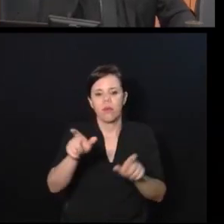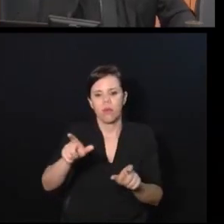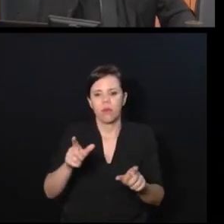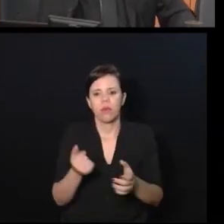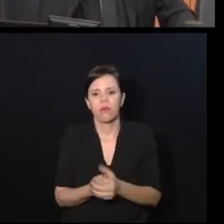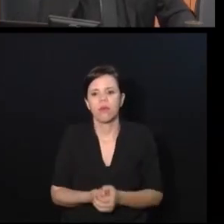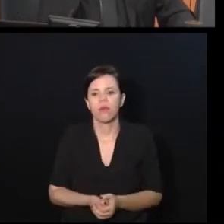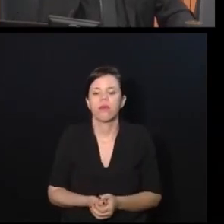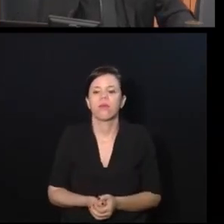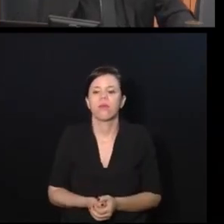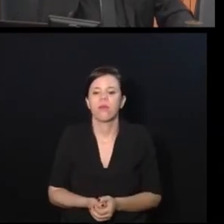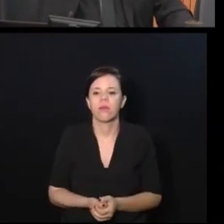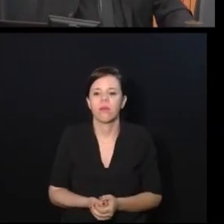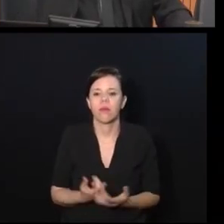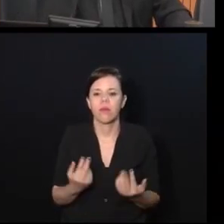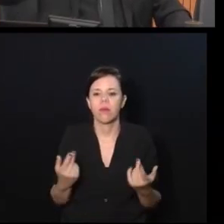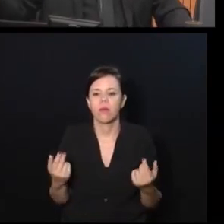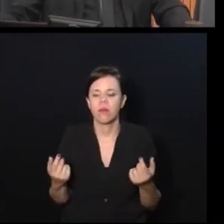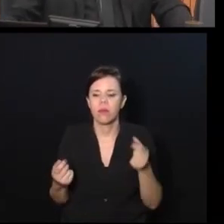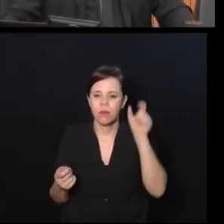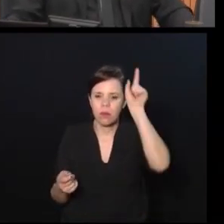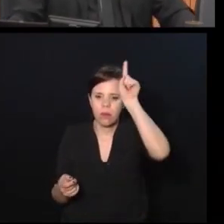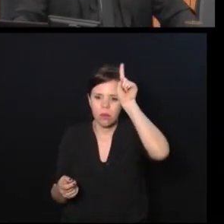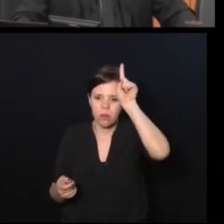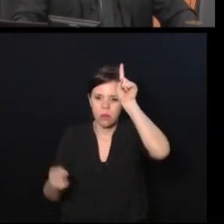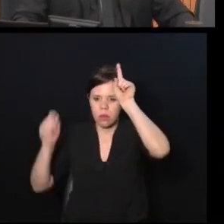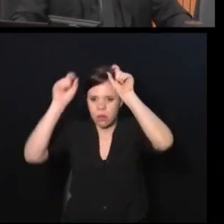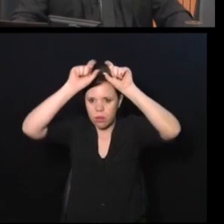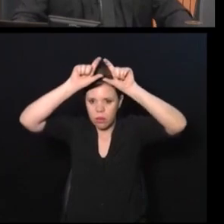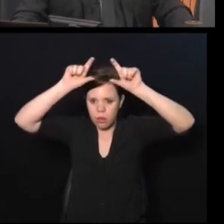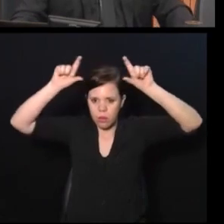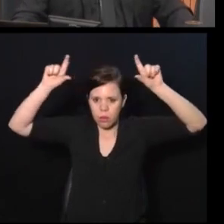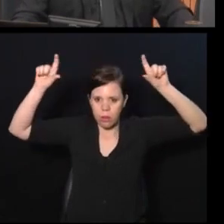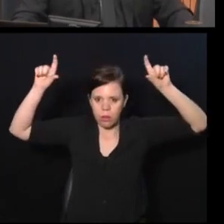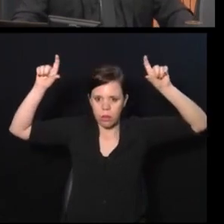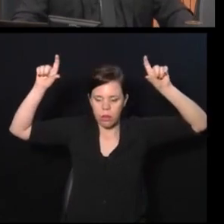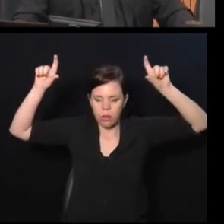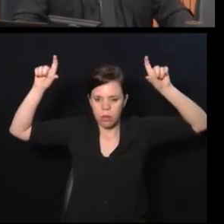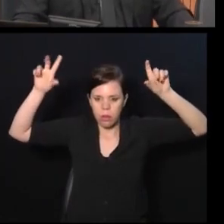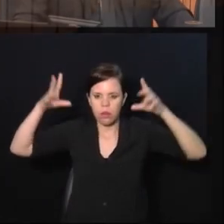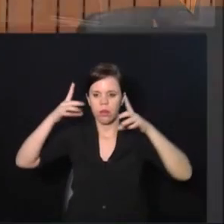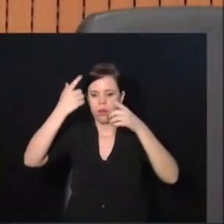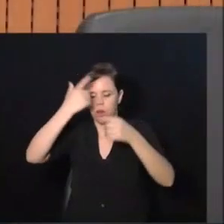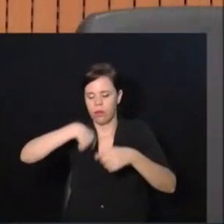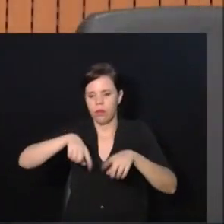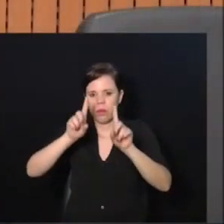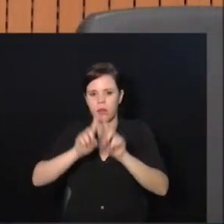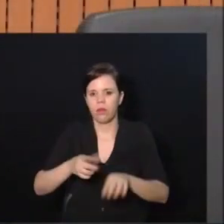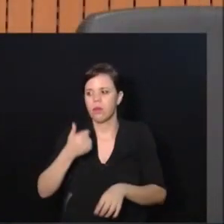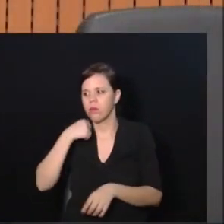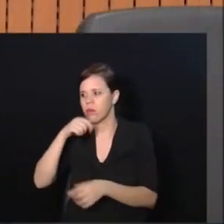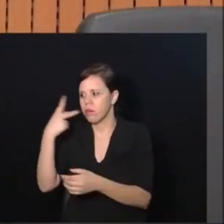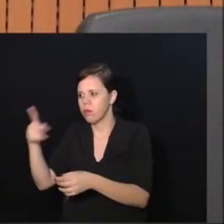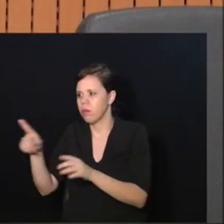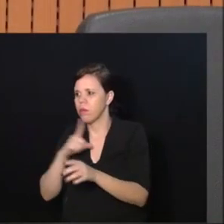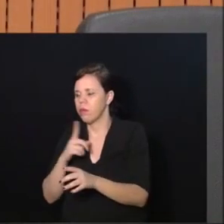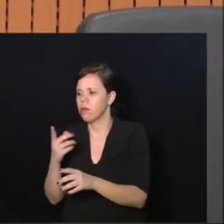aquele pauzinho para cima e uma plaquinha na cabeça escrito minha mulher tem outro,